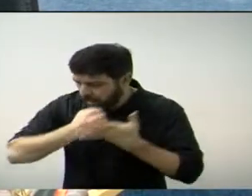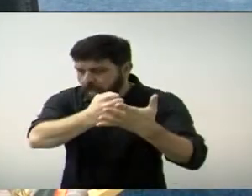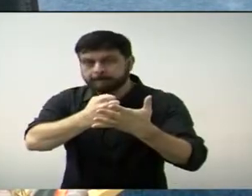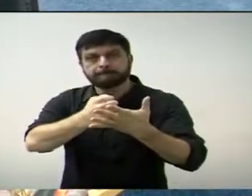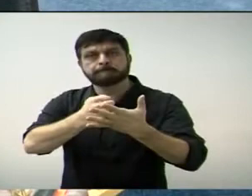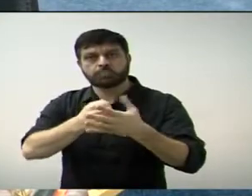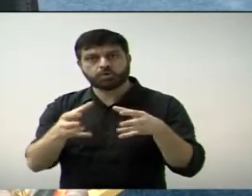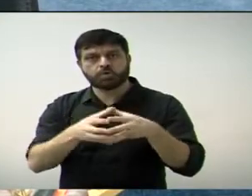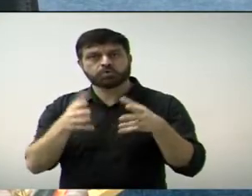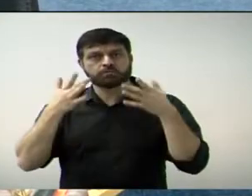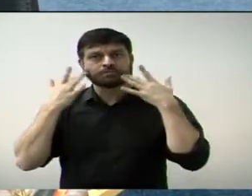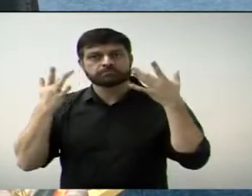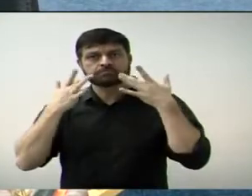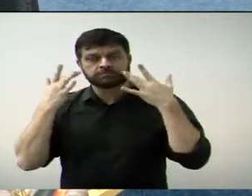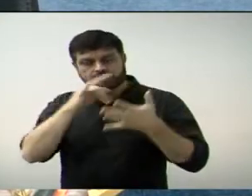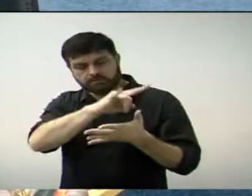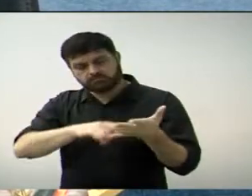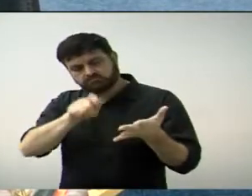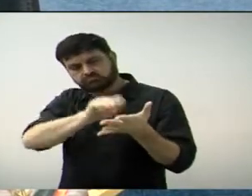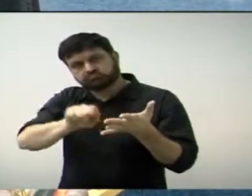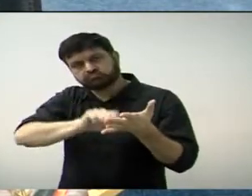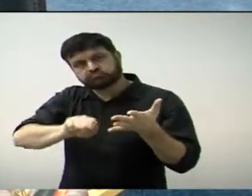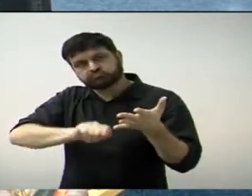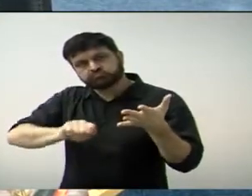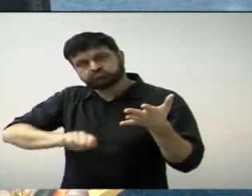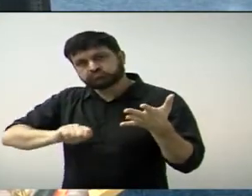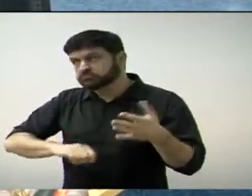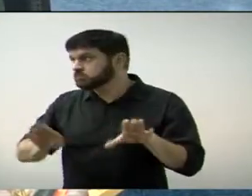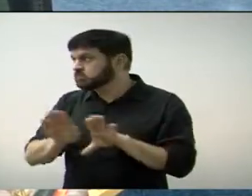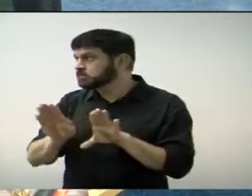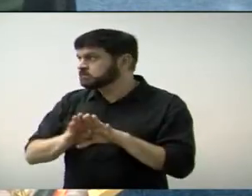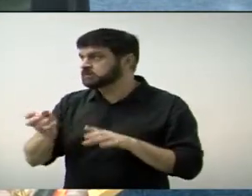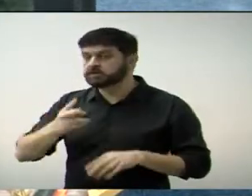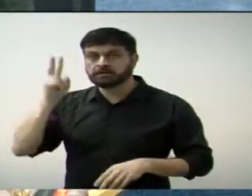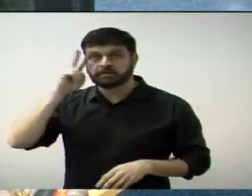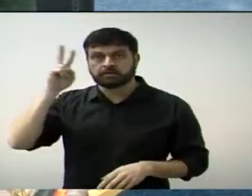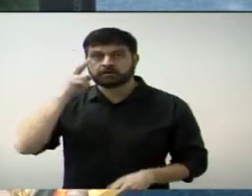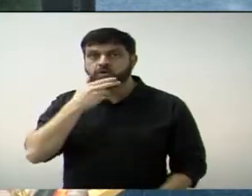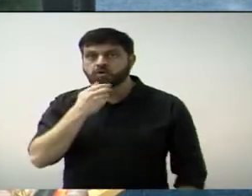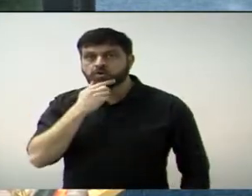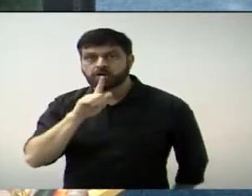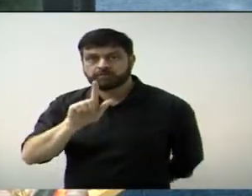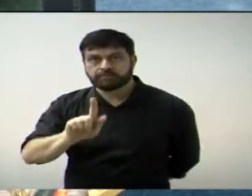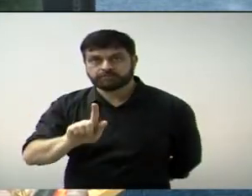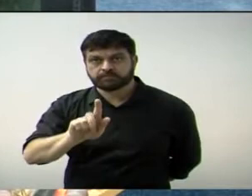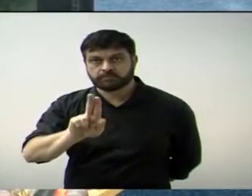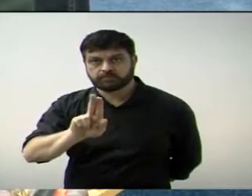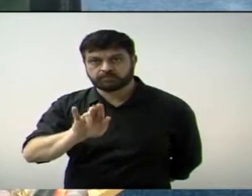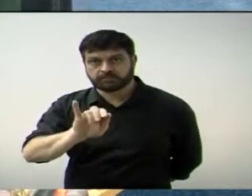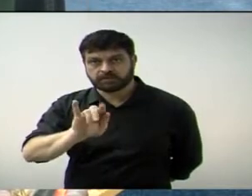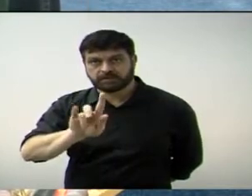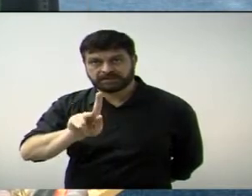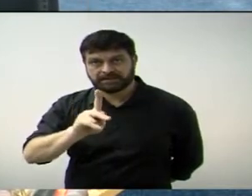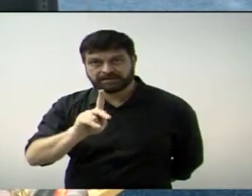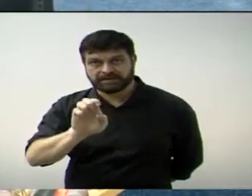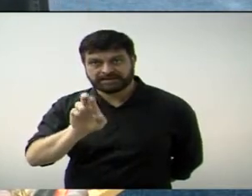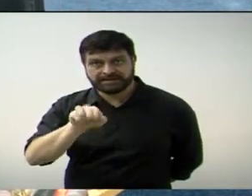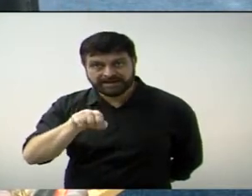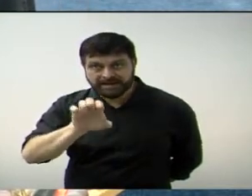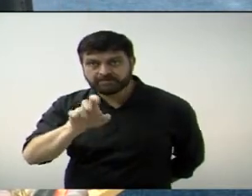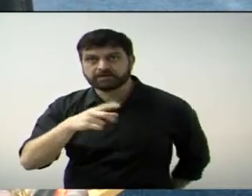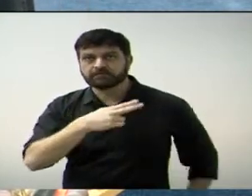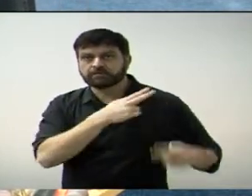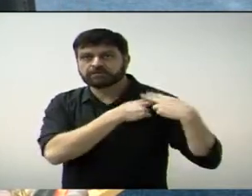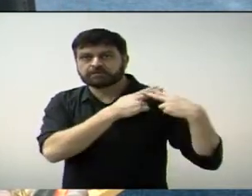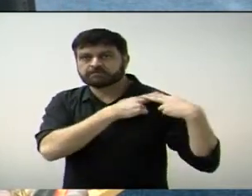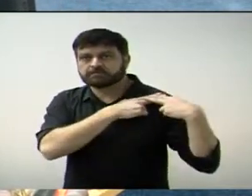moção. Faço questão de mencionar ao Guilherme Cenerini, Douglas, responsável por